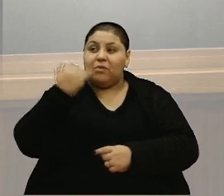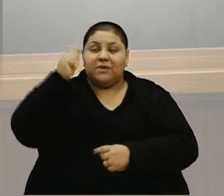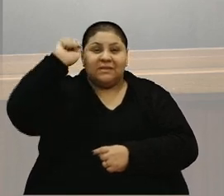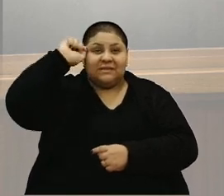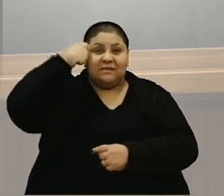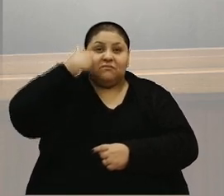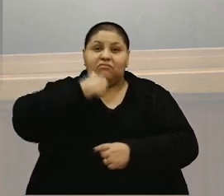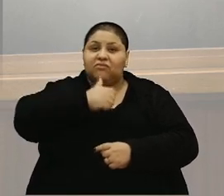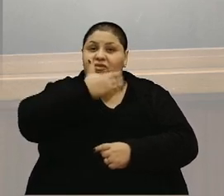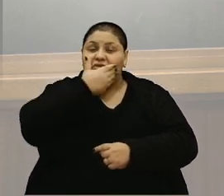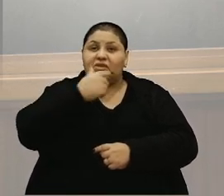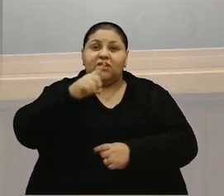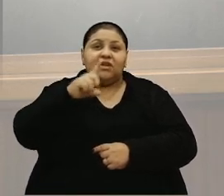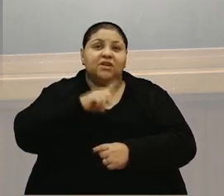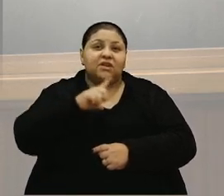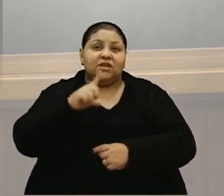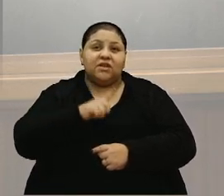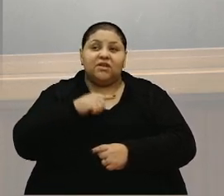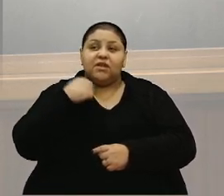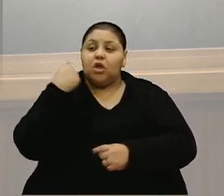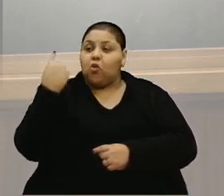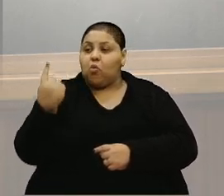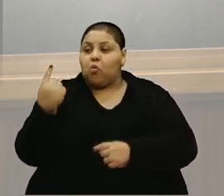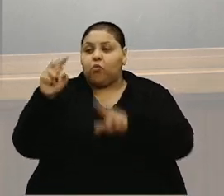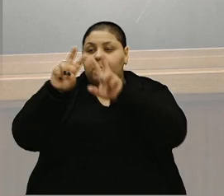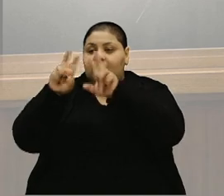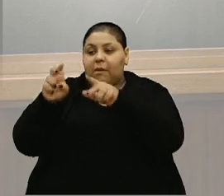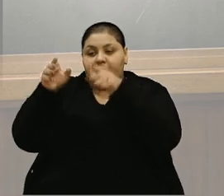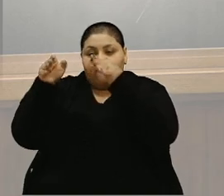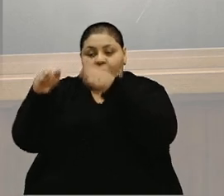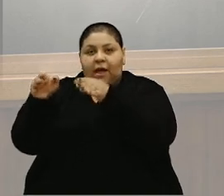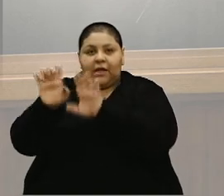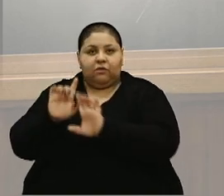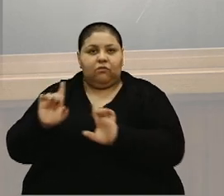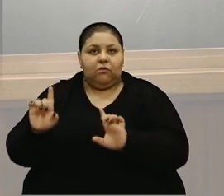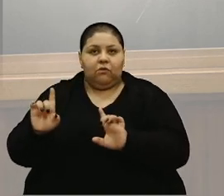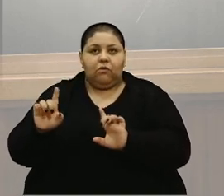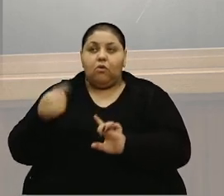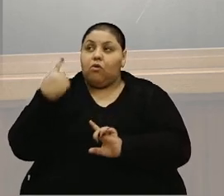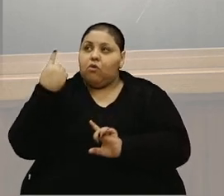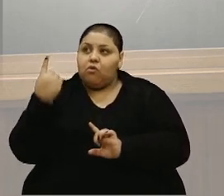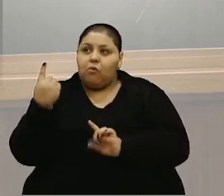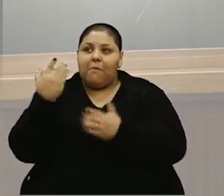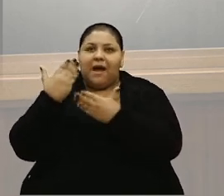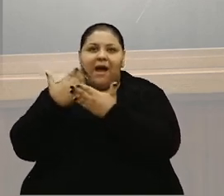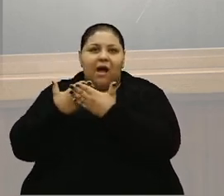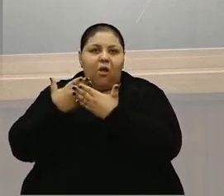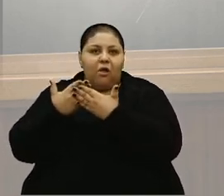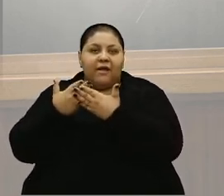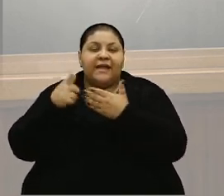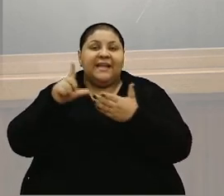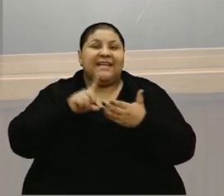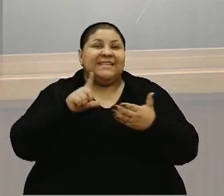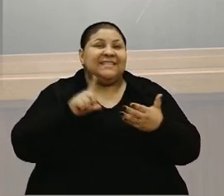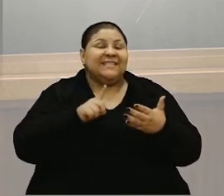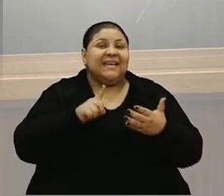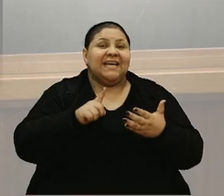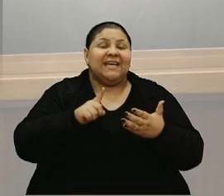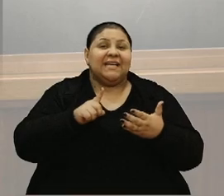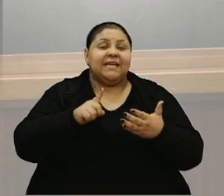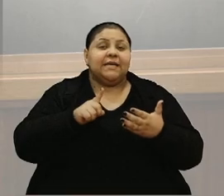negras, não tem que ser em um tema específico, não tem que ser em uma aula específica. Ela tem que estar